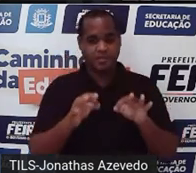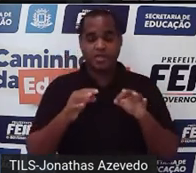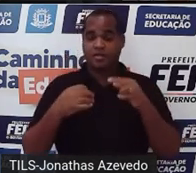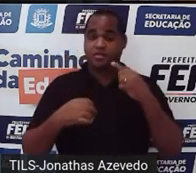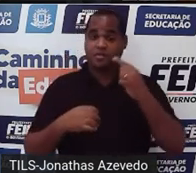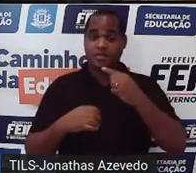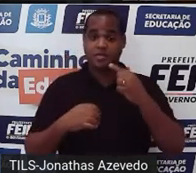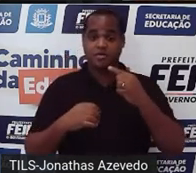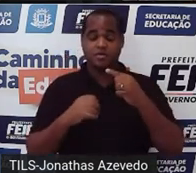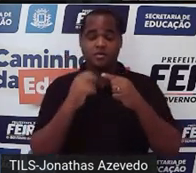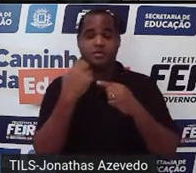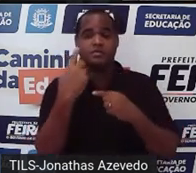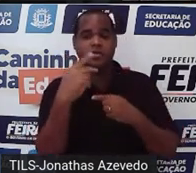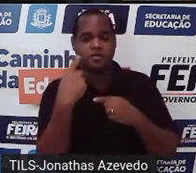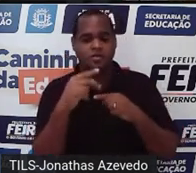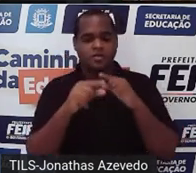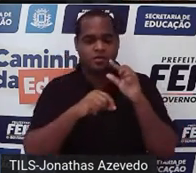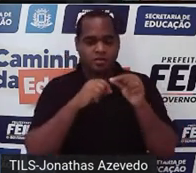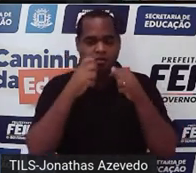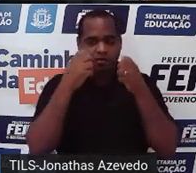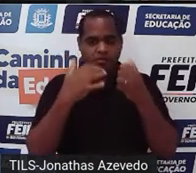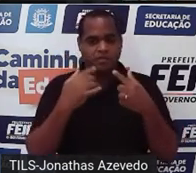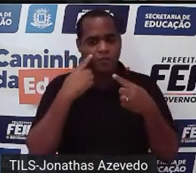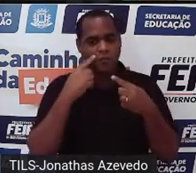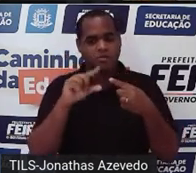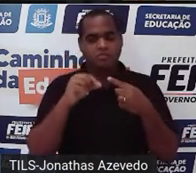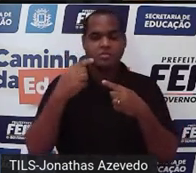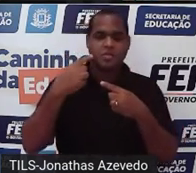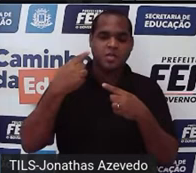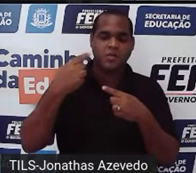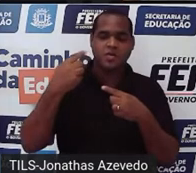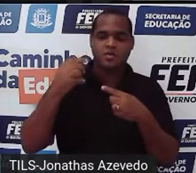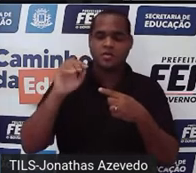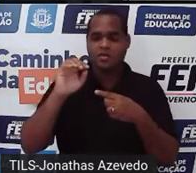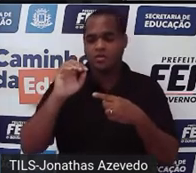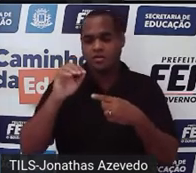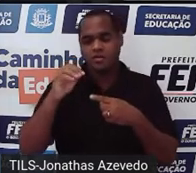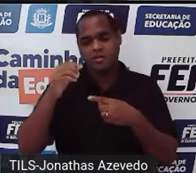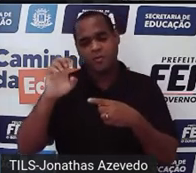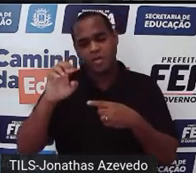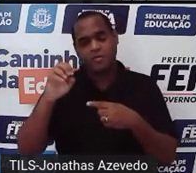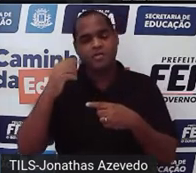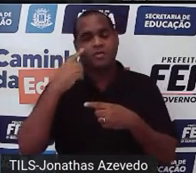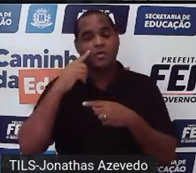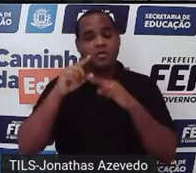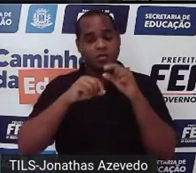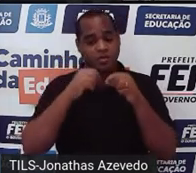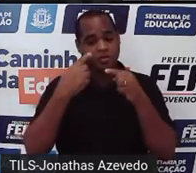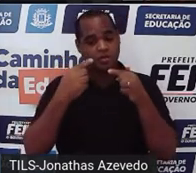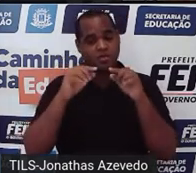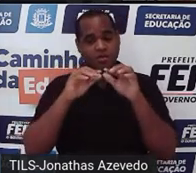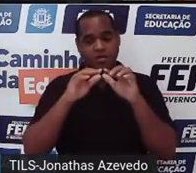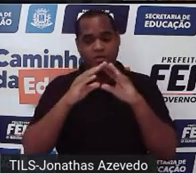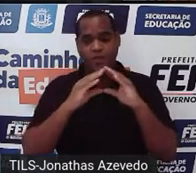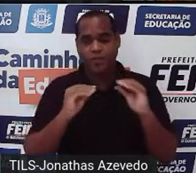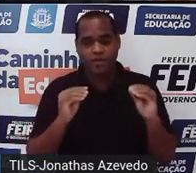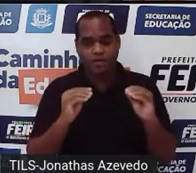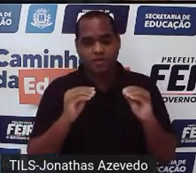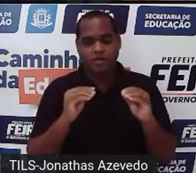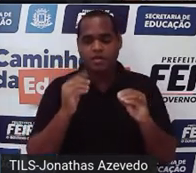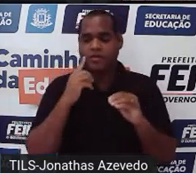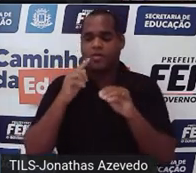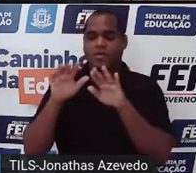é o seguinte escolhe uma das equações e isola uma das incógnitas o que é significa